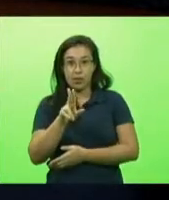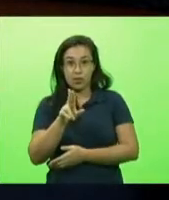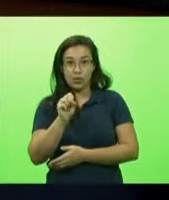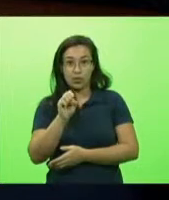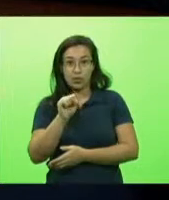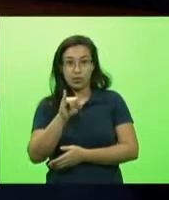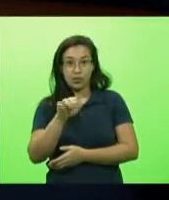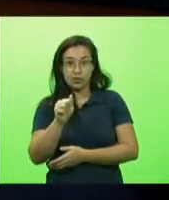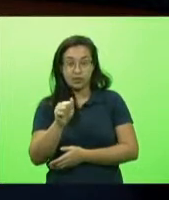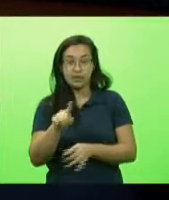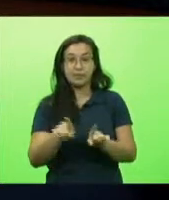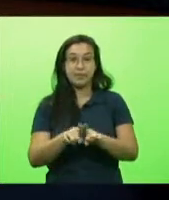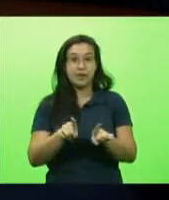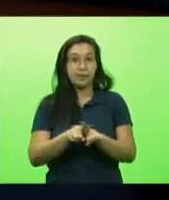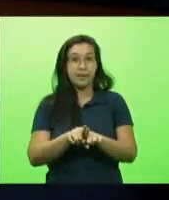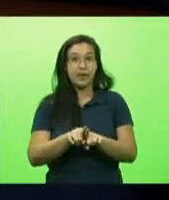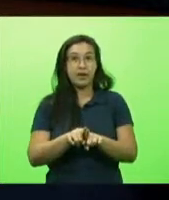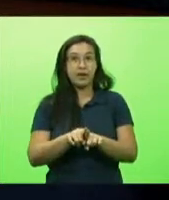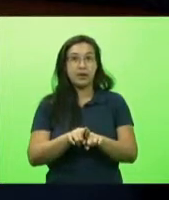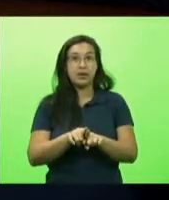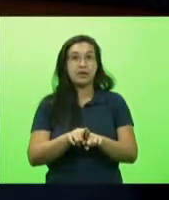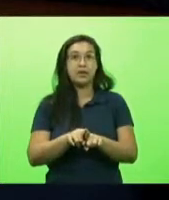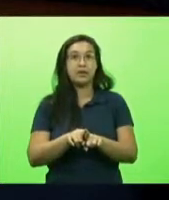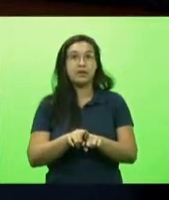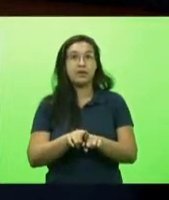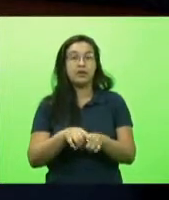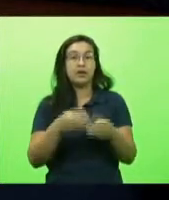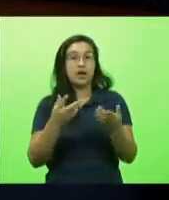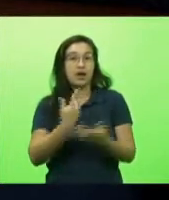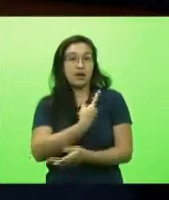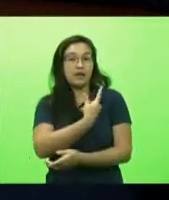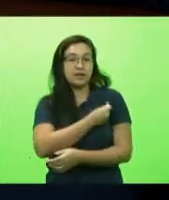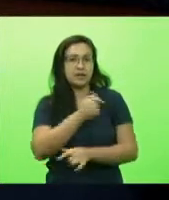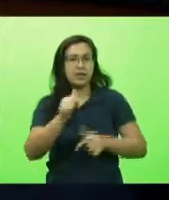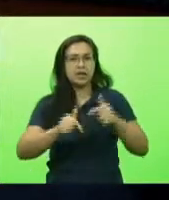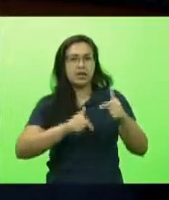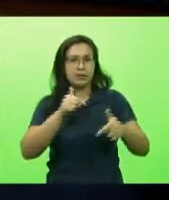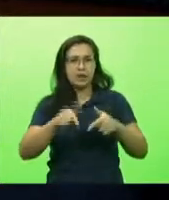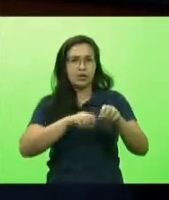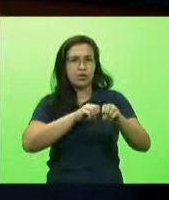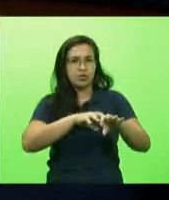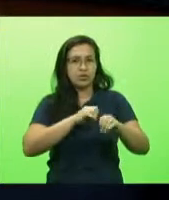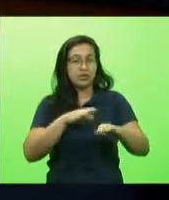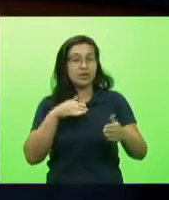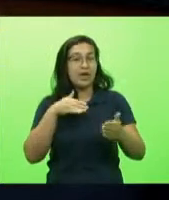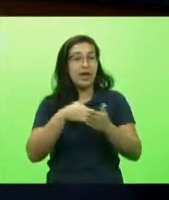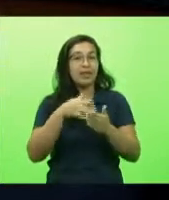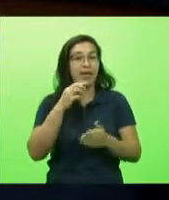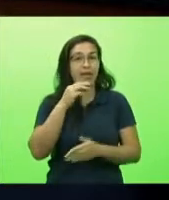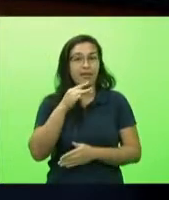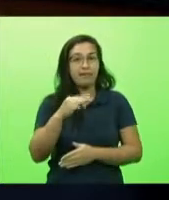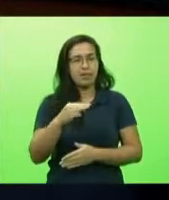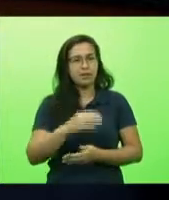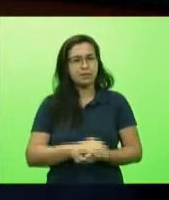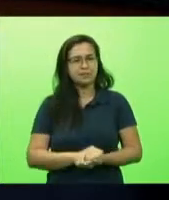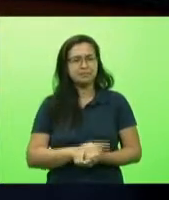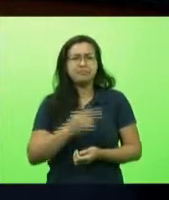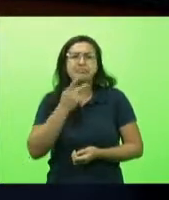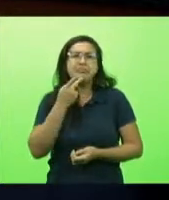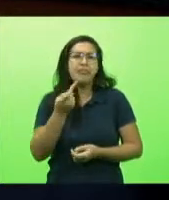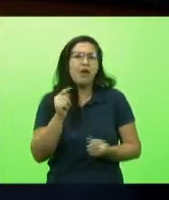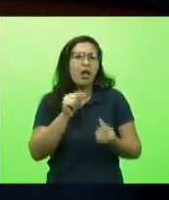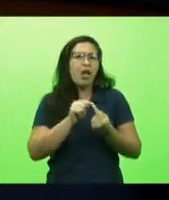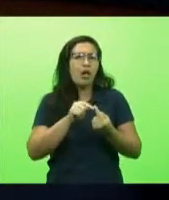Federal anunciou que vai vacinar os trabalhadores em educação até março eu quero dizer com isso